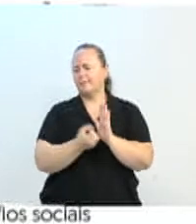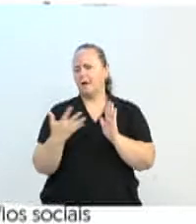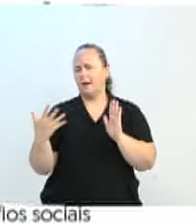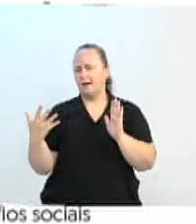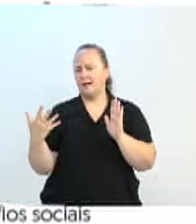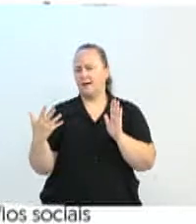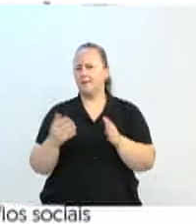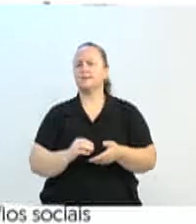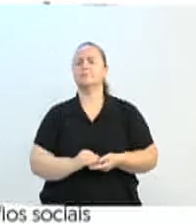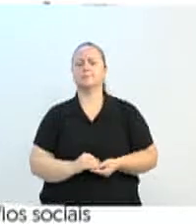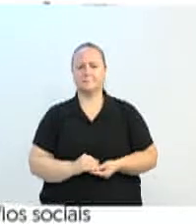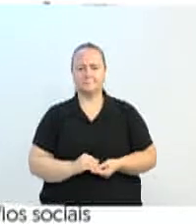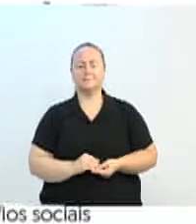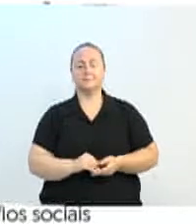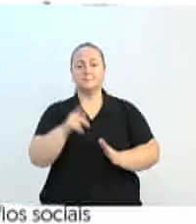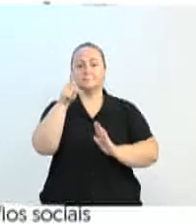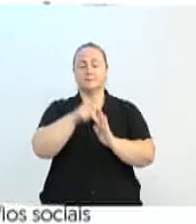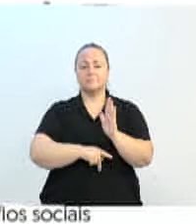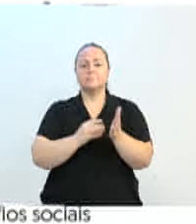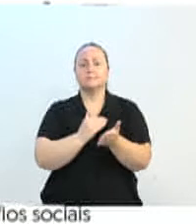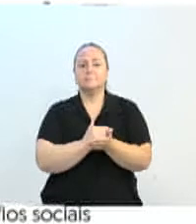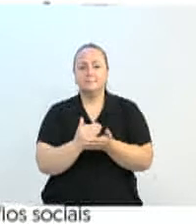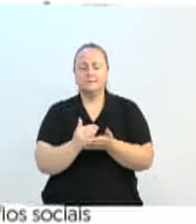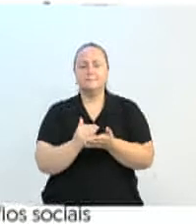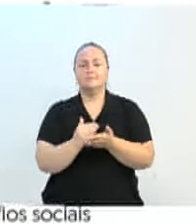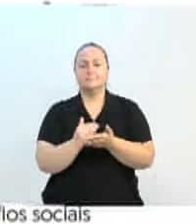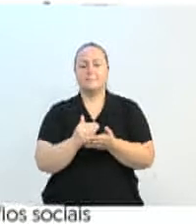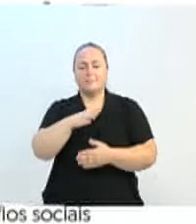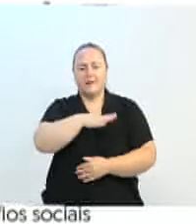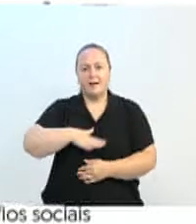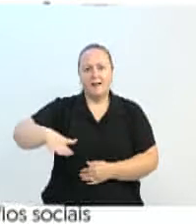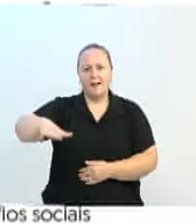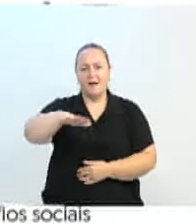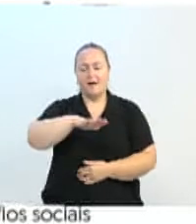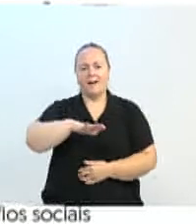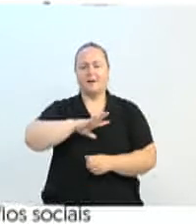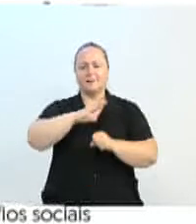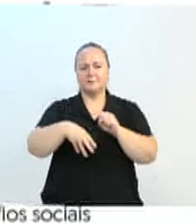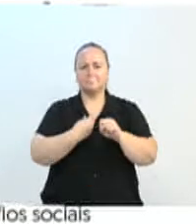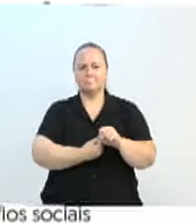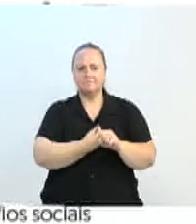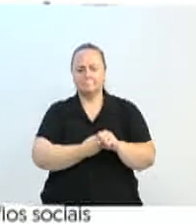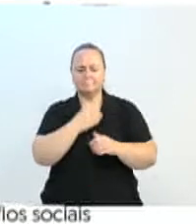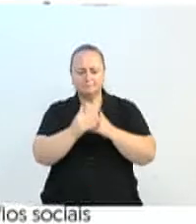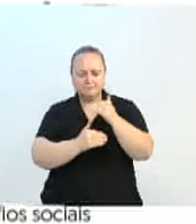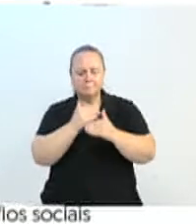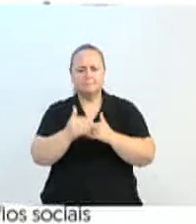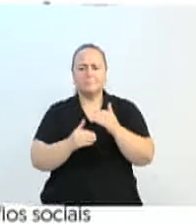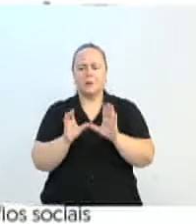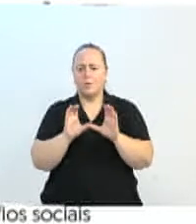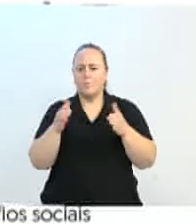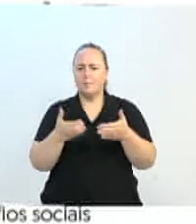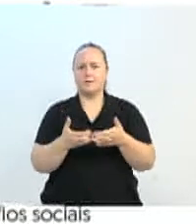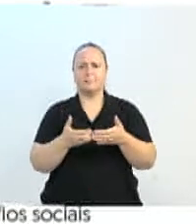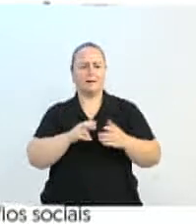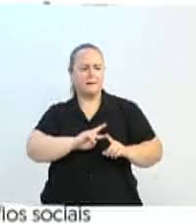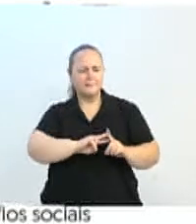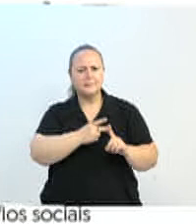Projetos que começam desde a governança do ecossistema até desenvolvimento da comunidade, onde vem toda a inovação